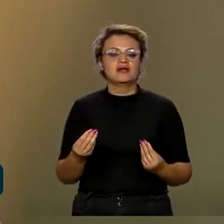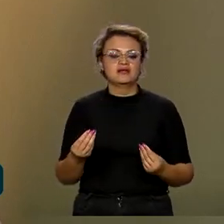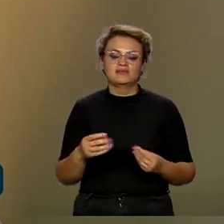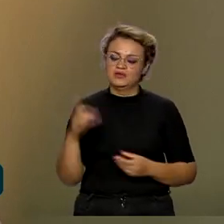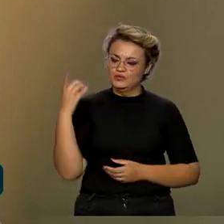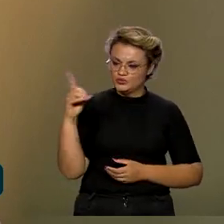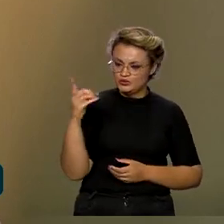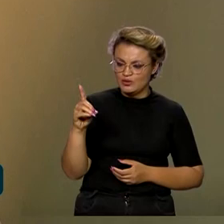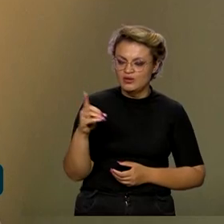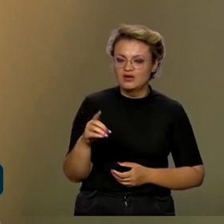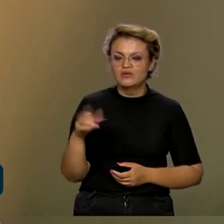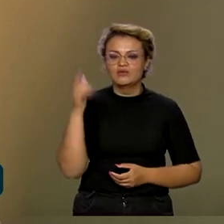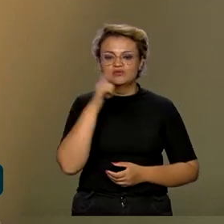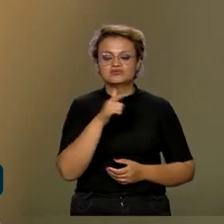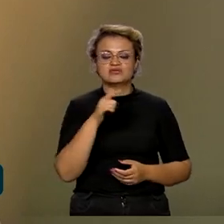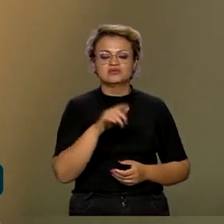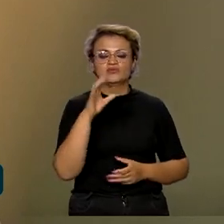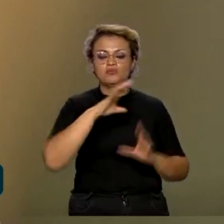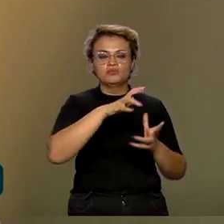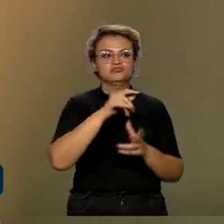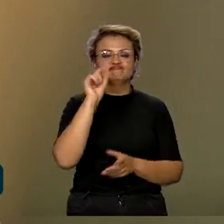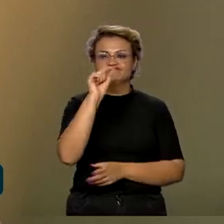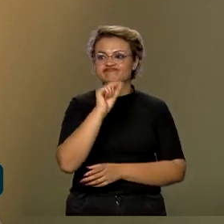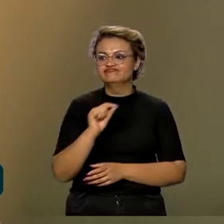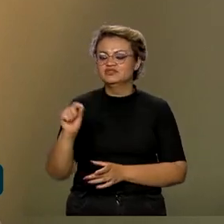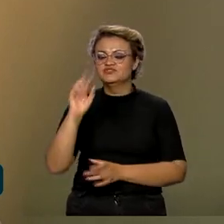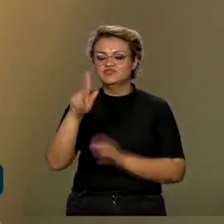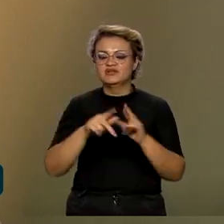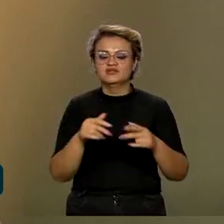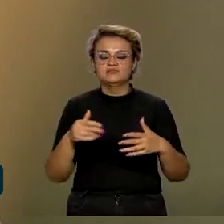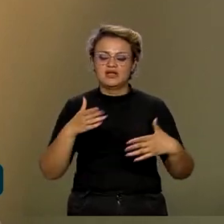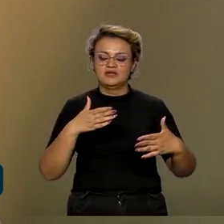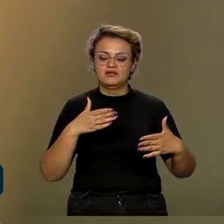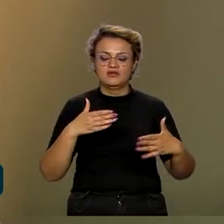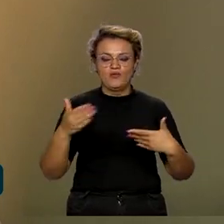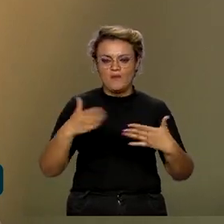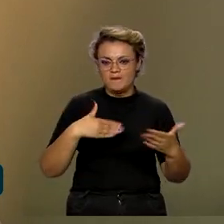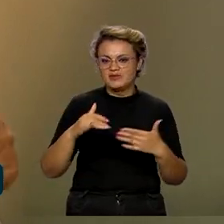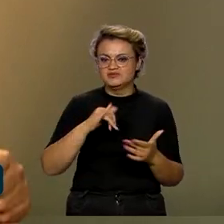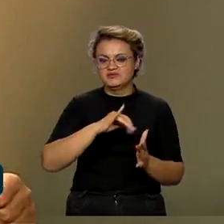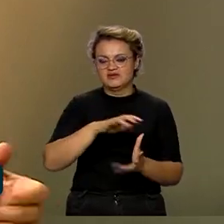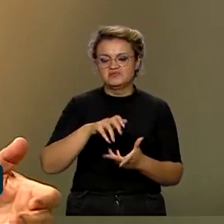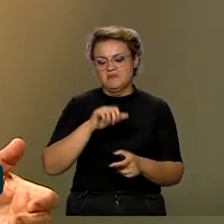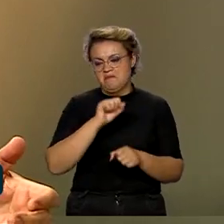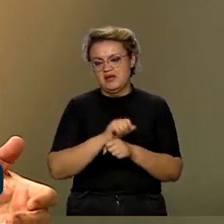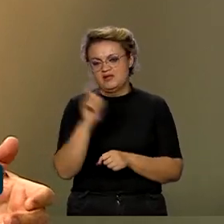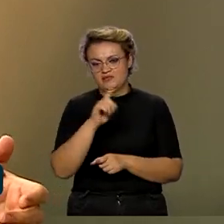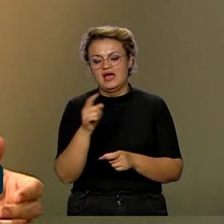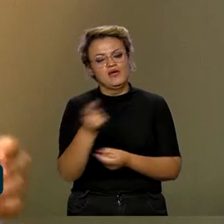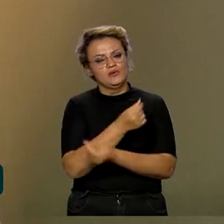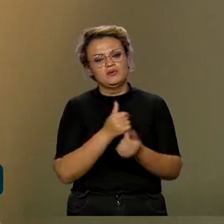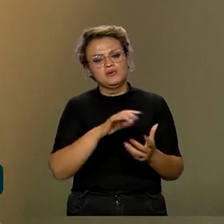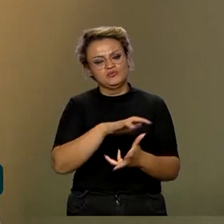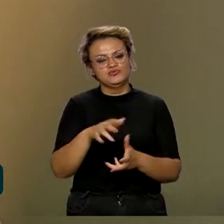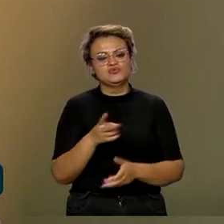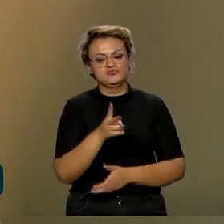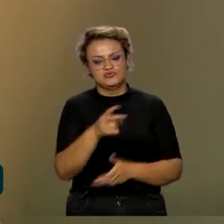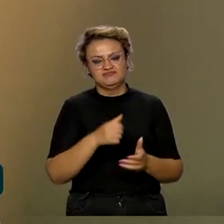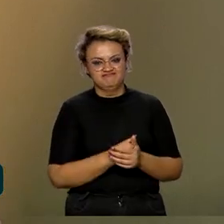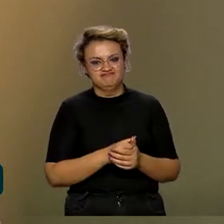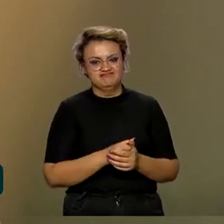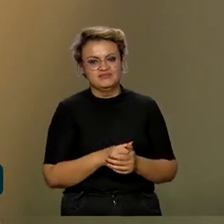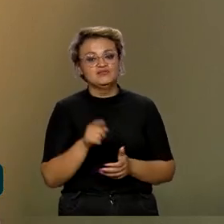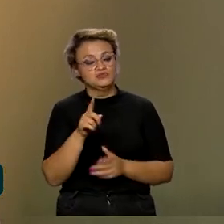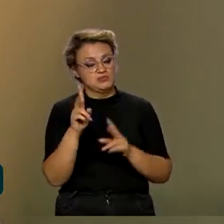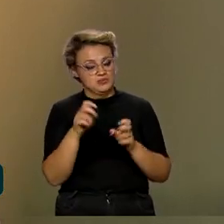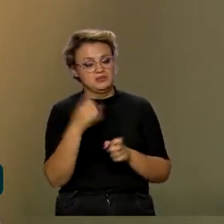dólar chegue nas diferentes partes do mundo, para que não pare o comércio internacional, enfim, a economia mundial. Então, isso é um